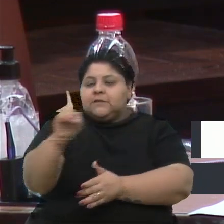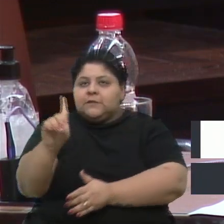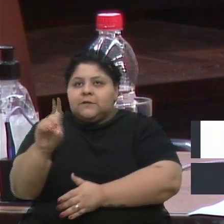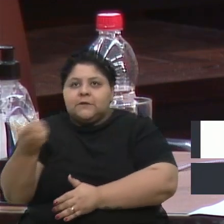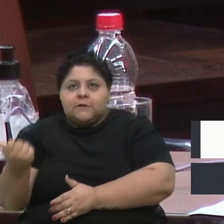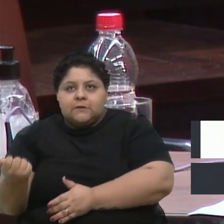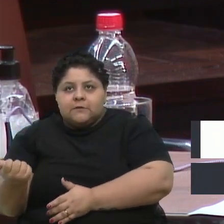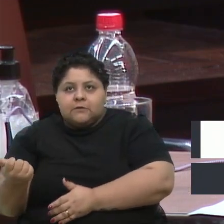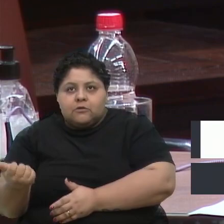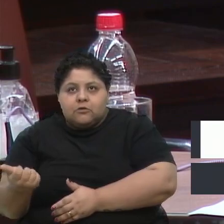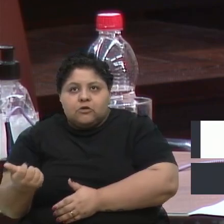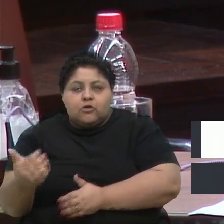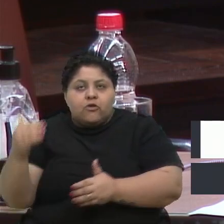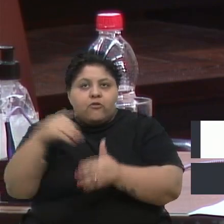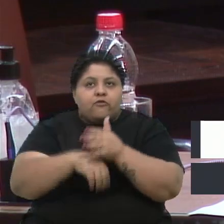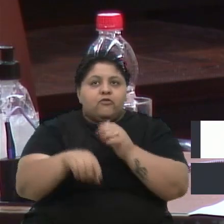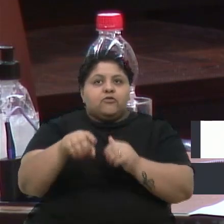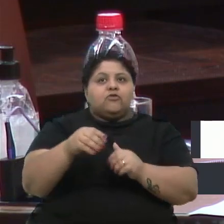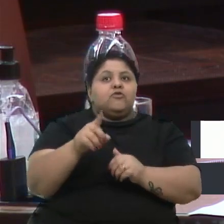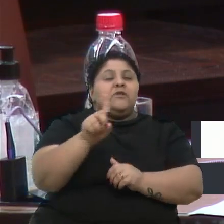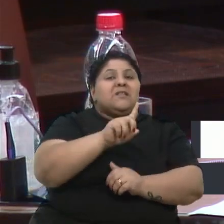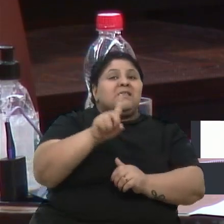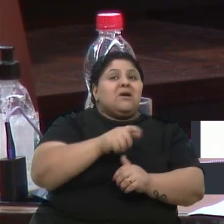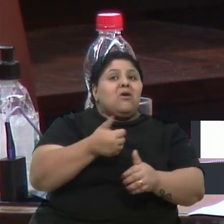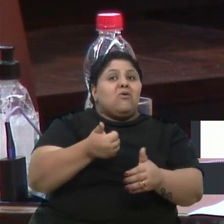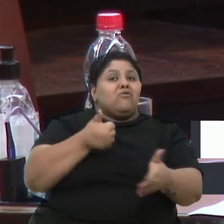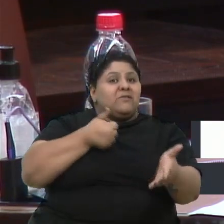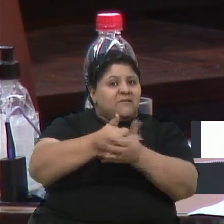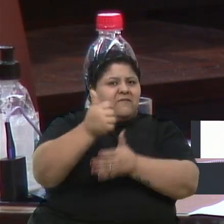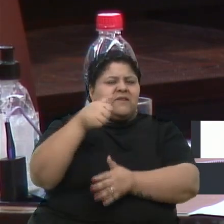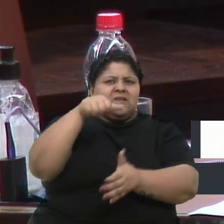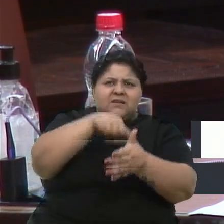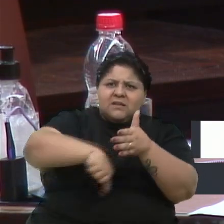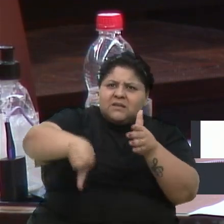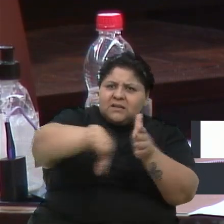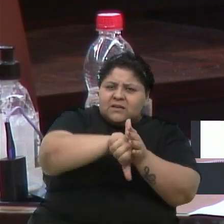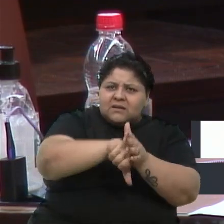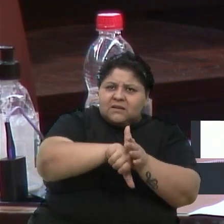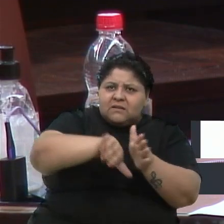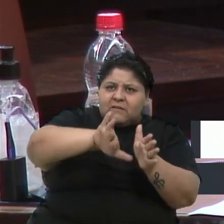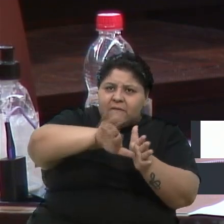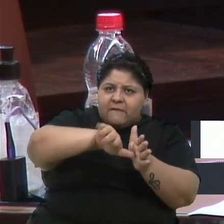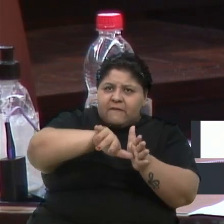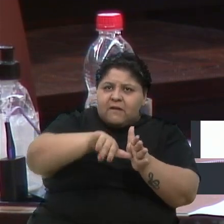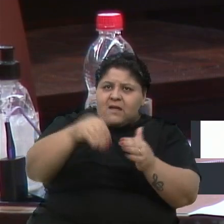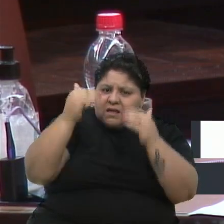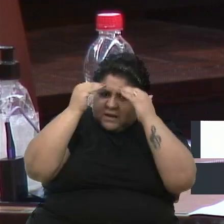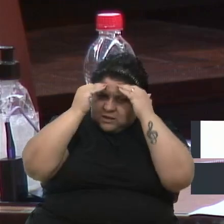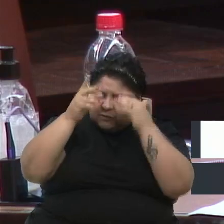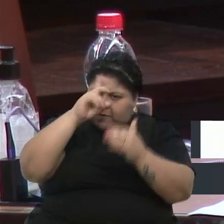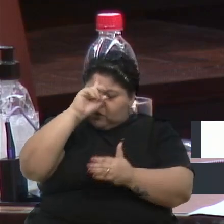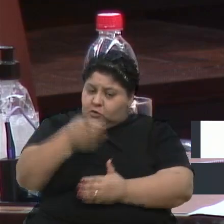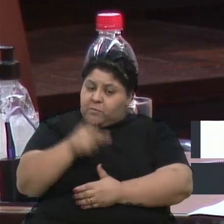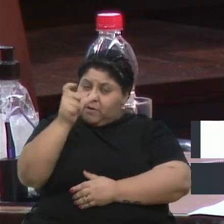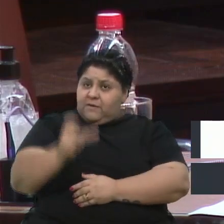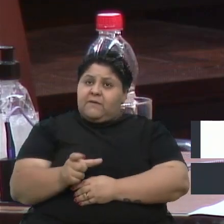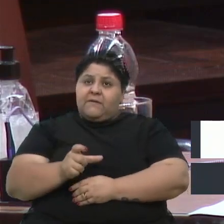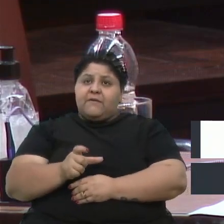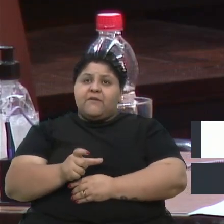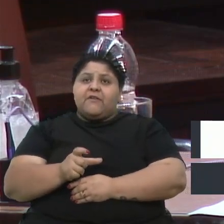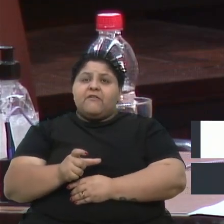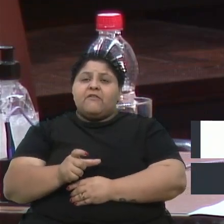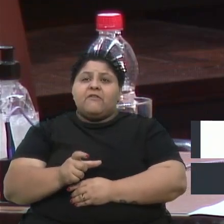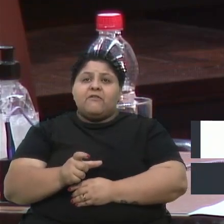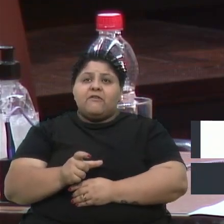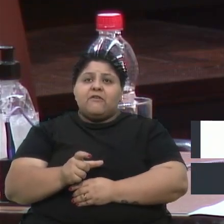bandido. Por favor, gente, vamos ter respeito com o mandato da pessoa, sabe? E querer botar uma pecha em uma pessoa que tem